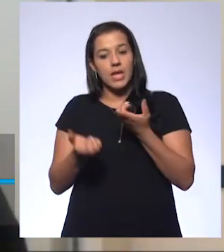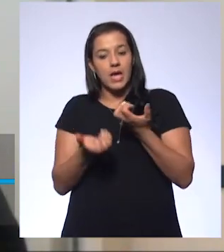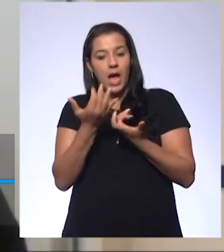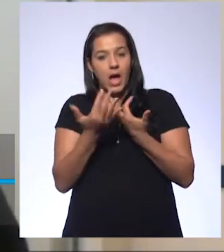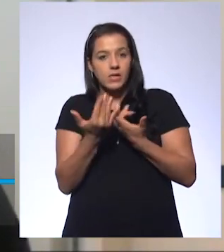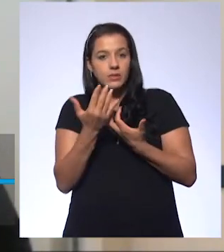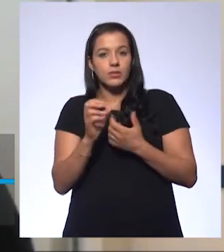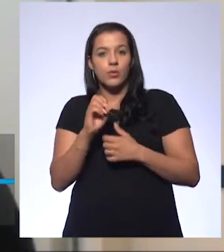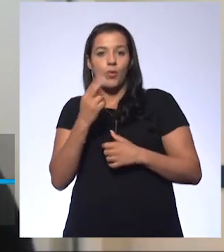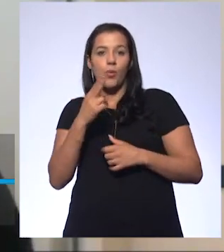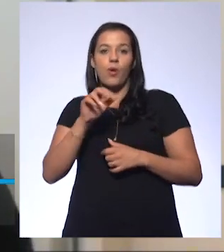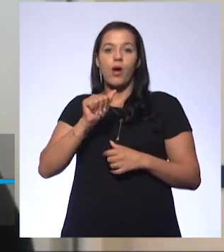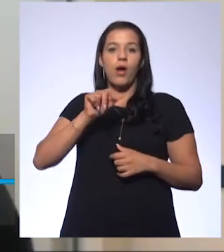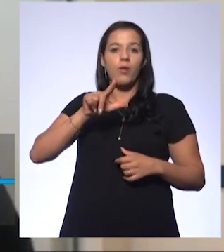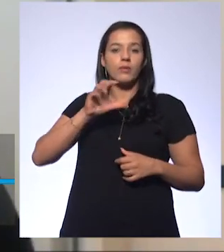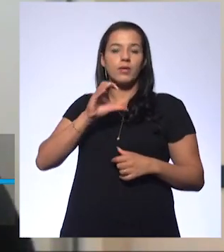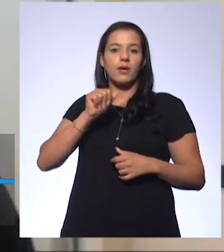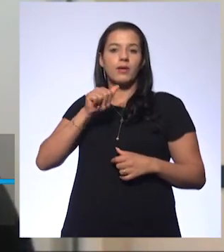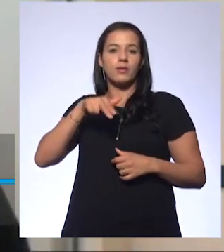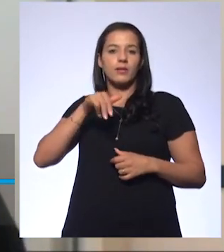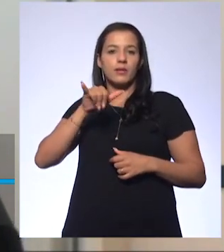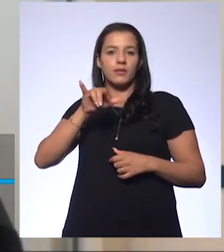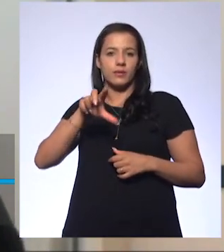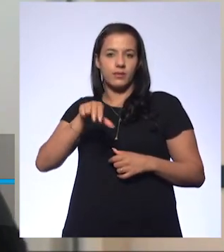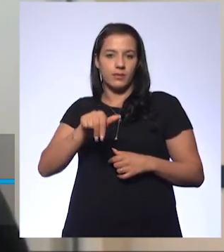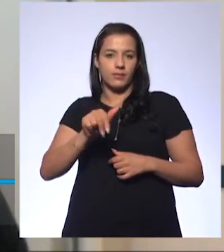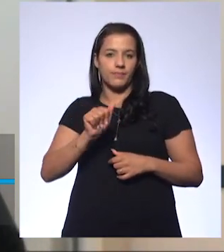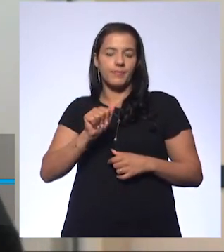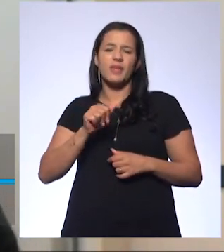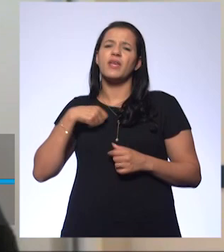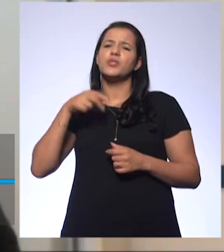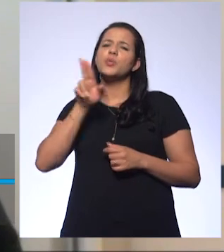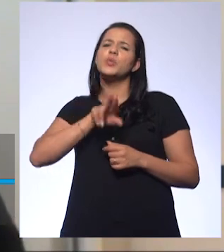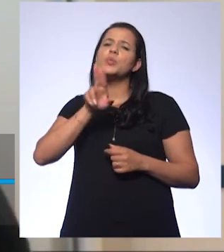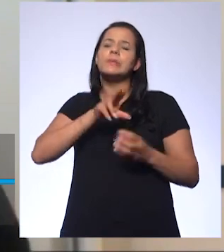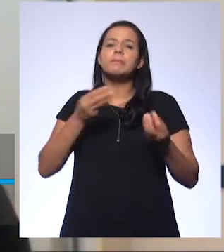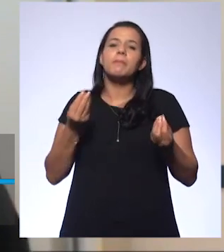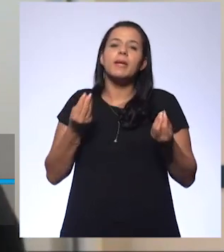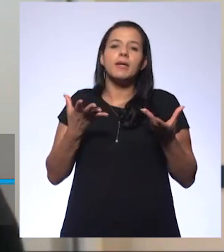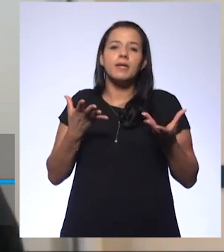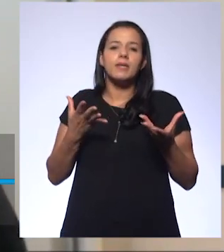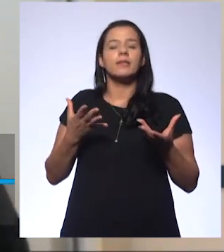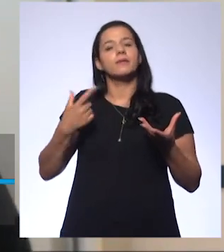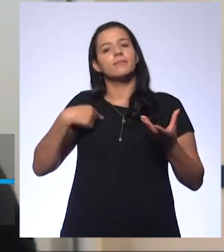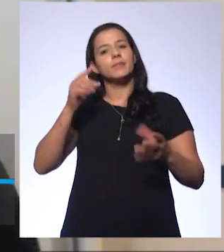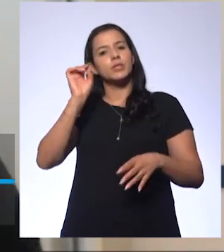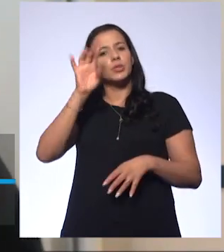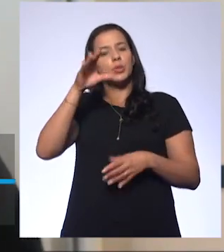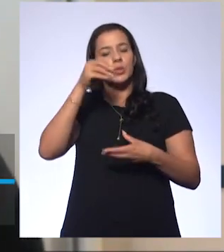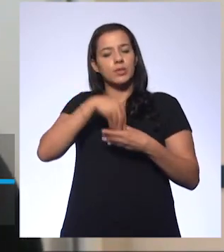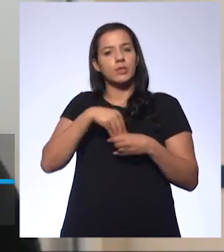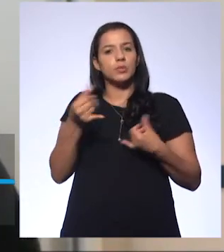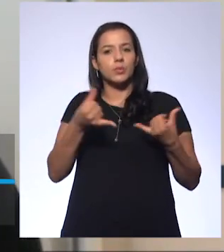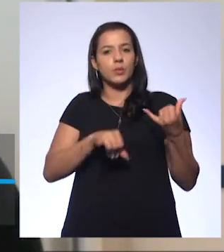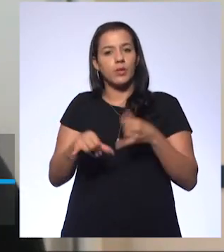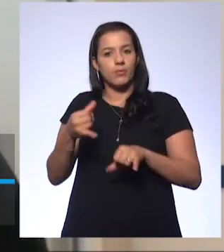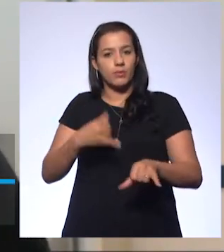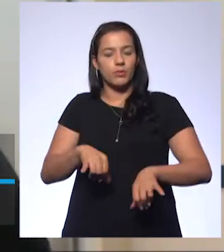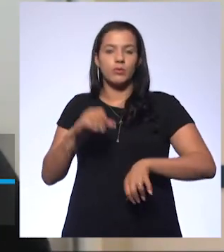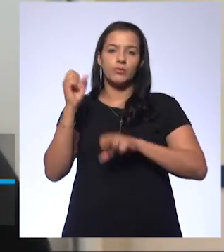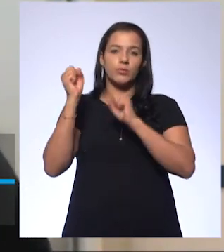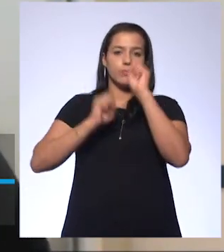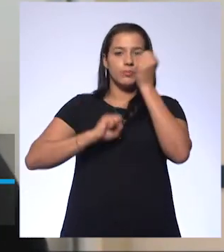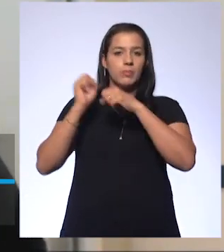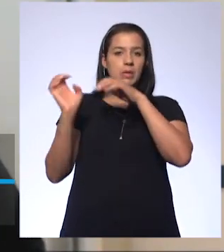E agora, na prática, para que a gente usa isso? Você tem uma infinidade de utilidades e não é só dentro do laboratório de uma empresa, por